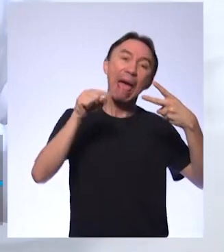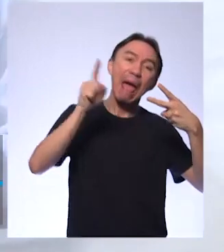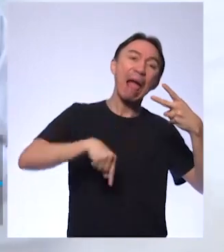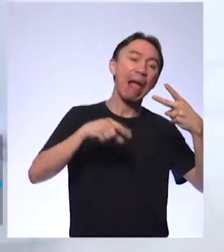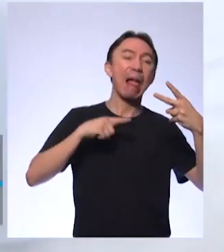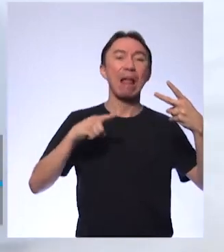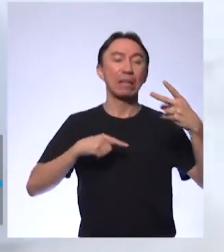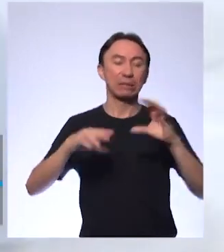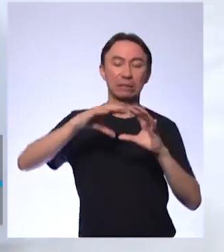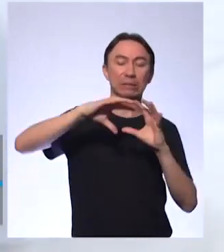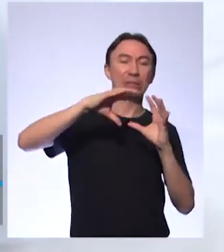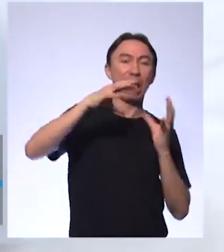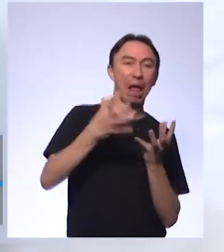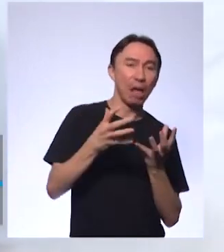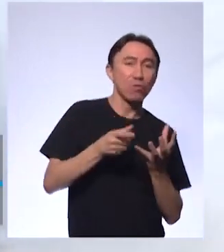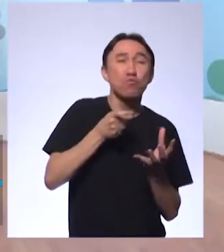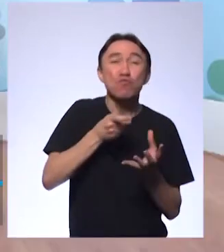quê?